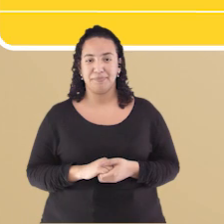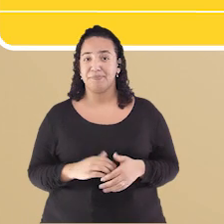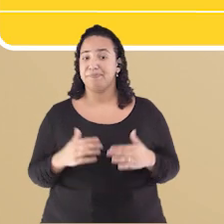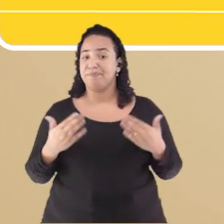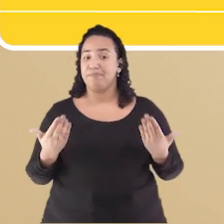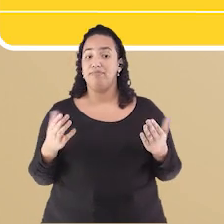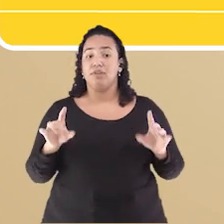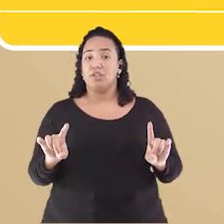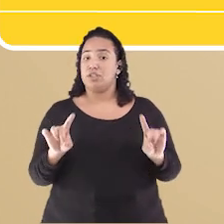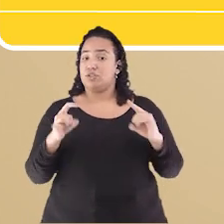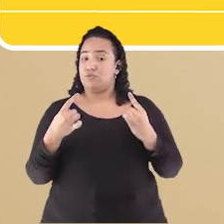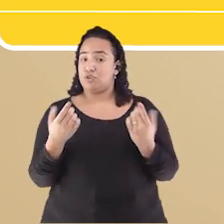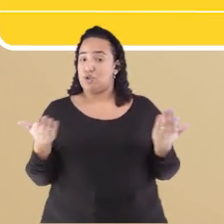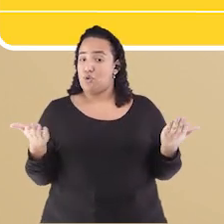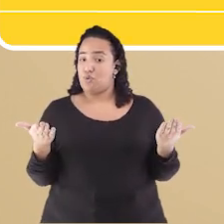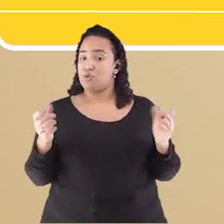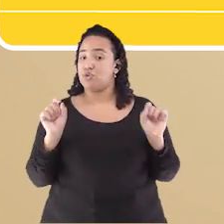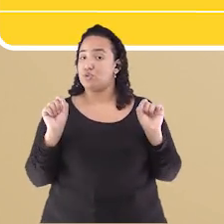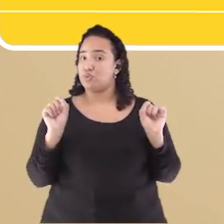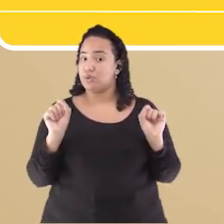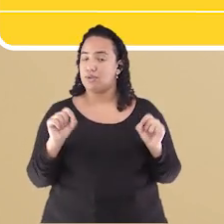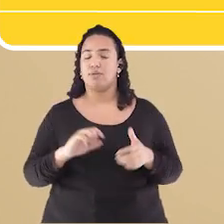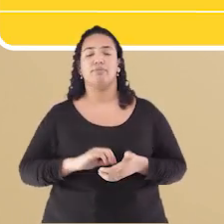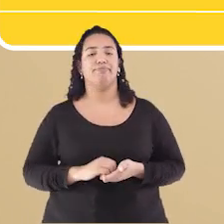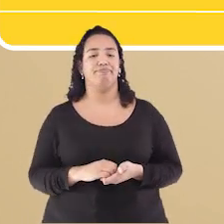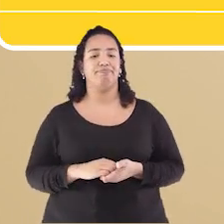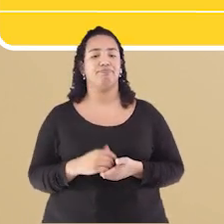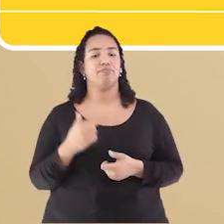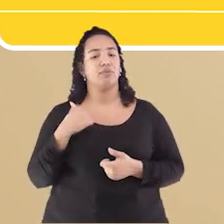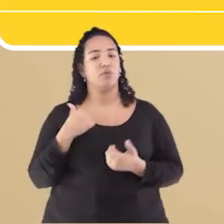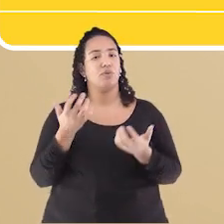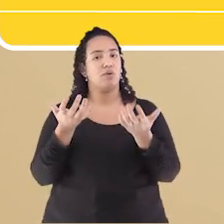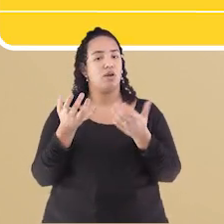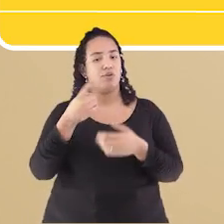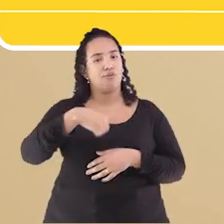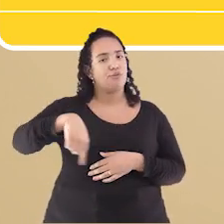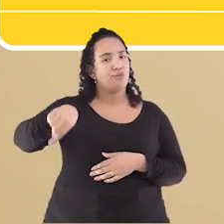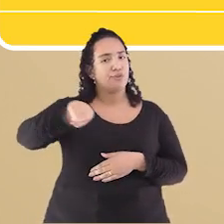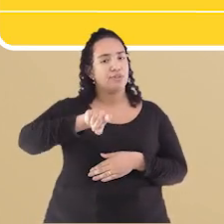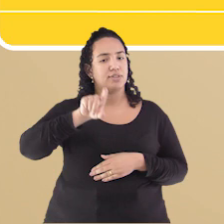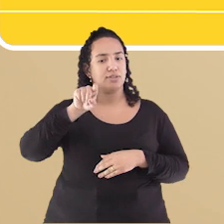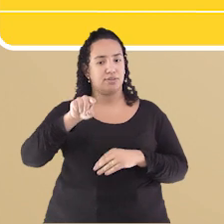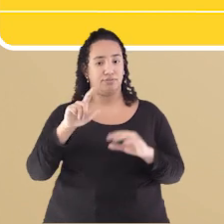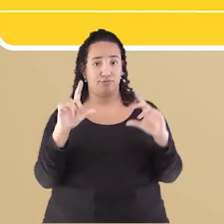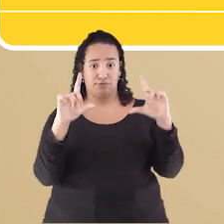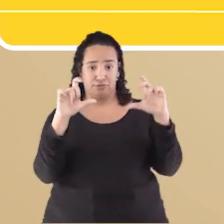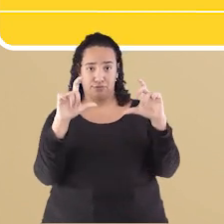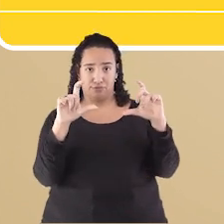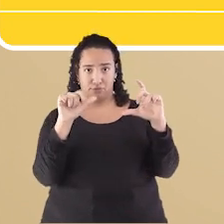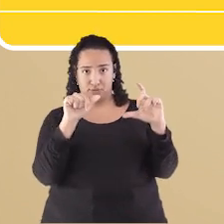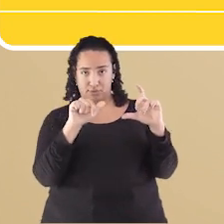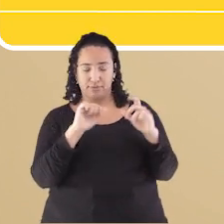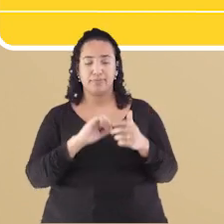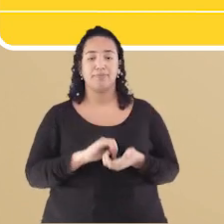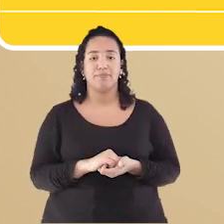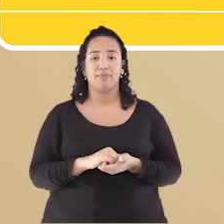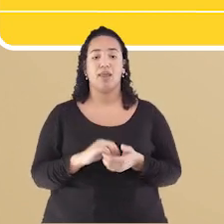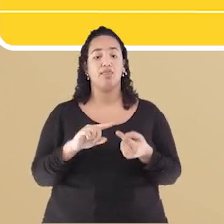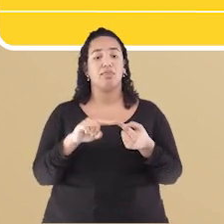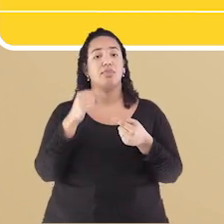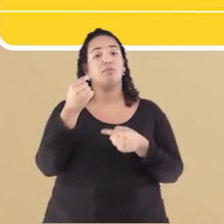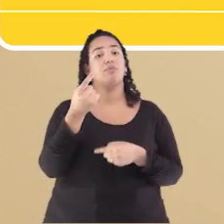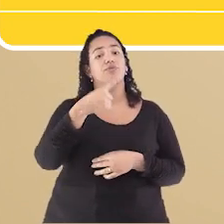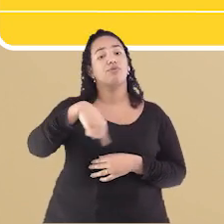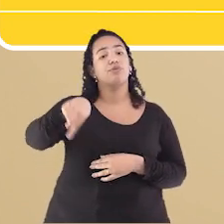deixo Para você É Quero que você Tire Uma foto Desse slide Para depois Você analisar Com